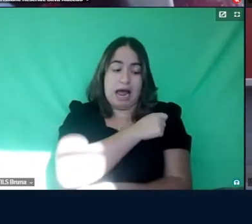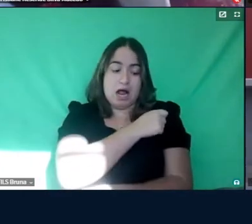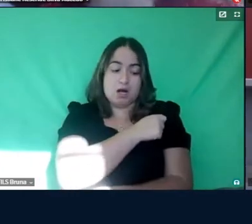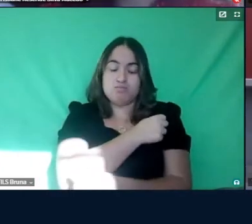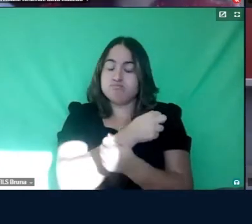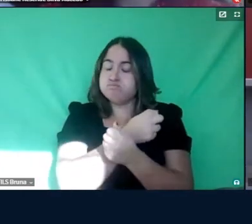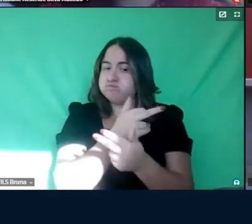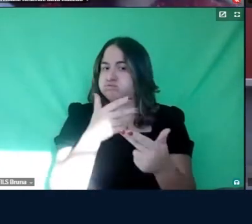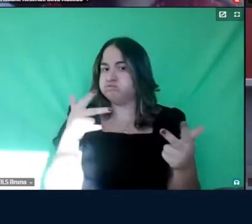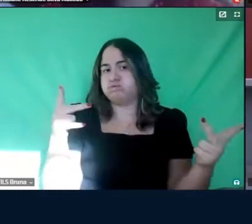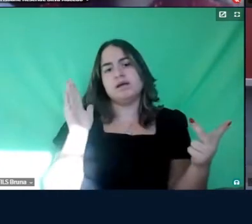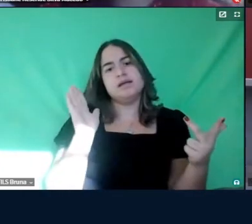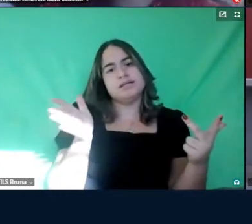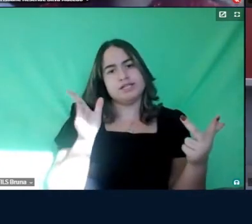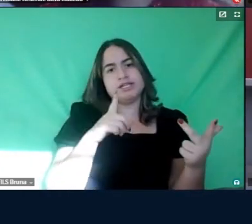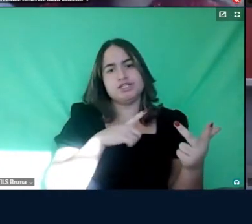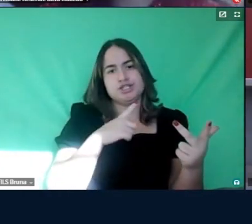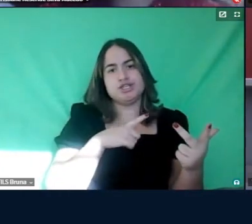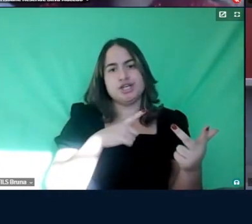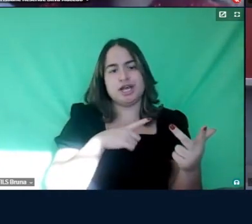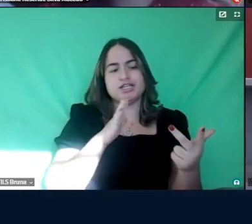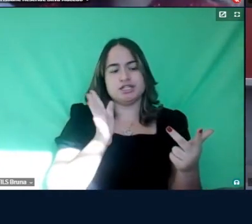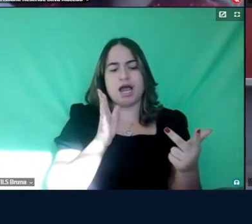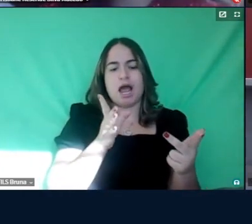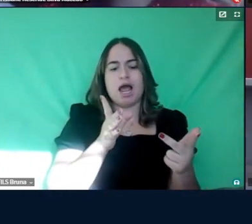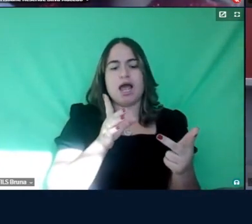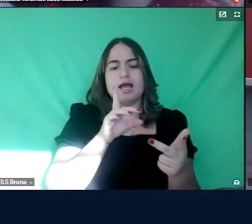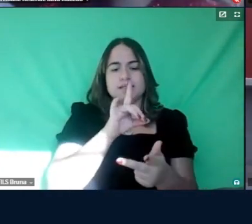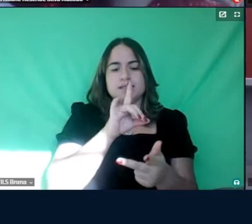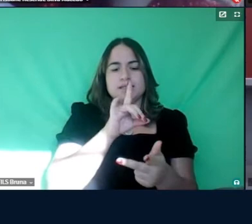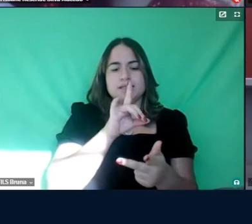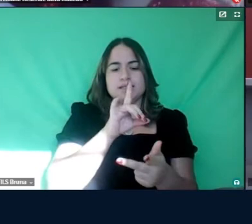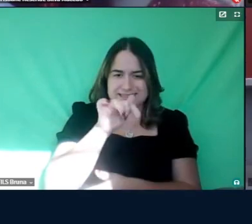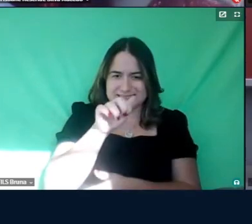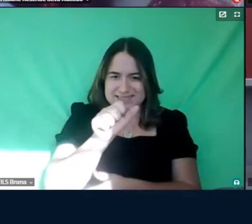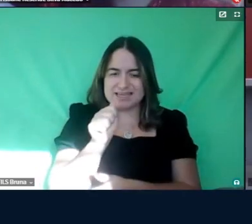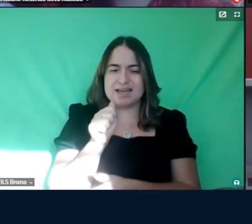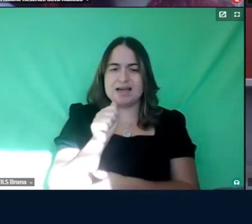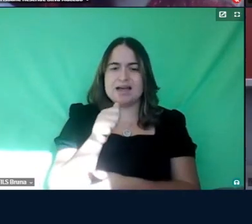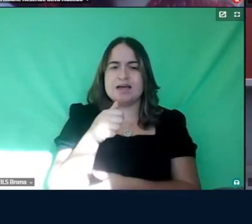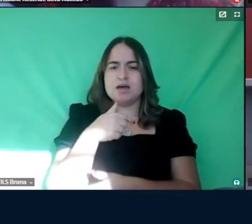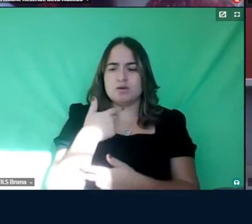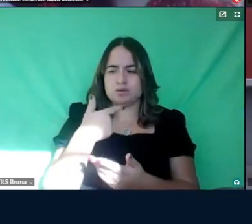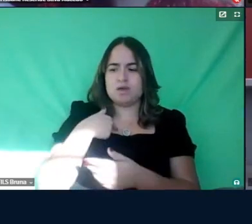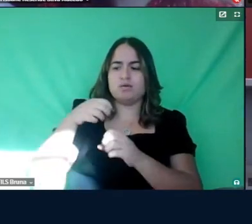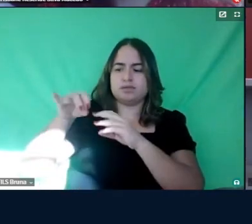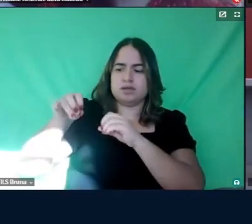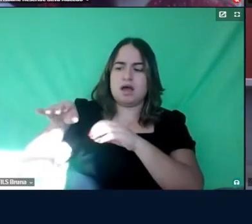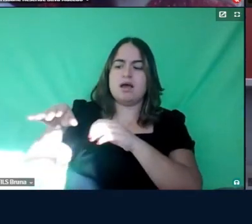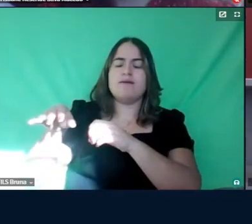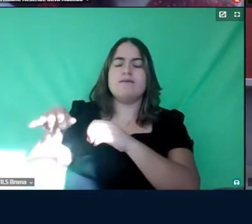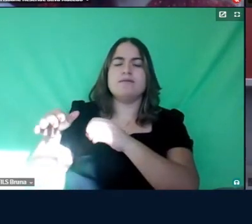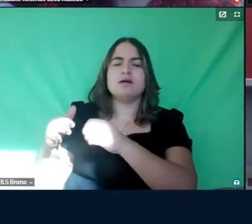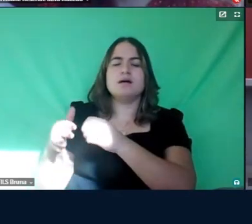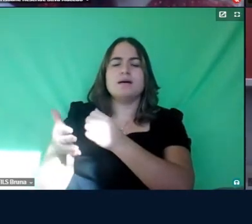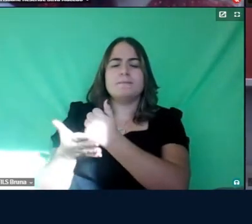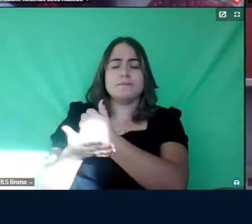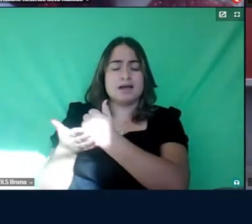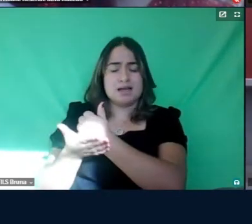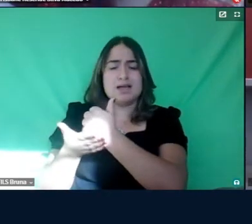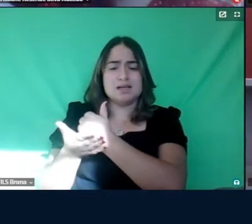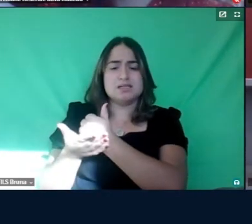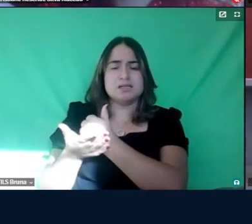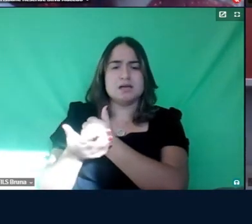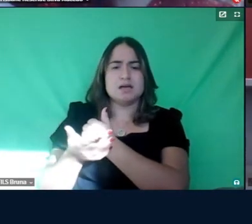tinham laudos de disléxicos na minha sala de aula, né, quando eu atuava na educação básica, e que durante as aulas de